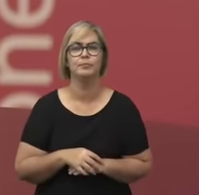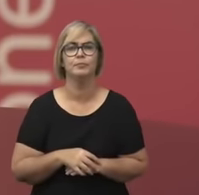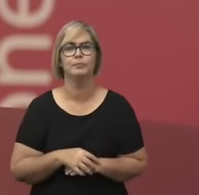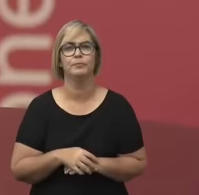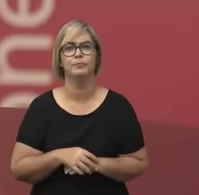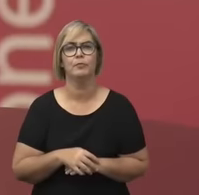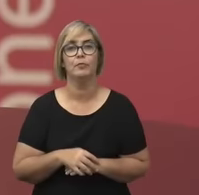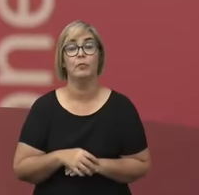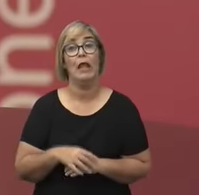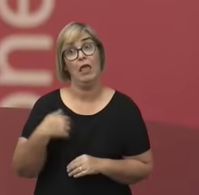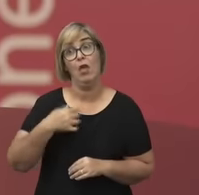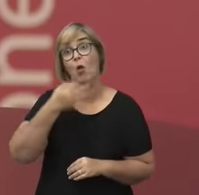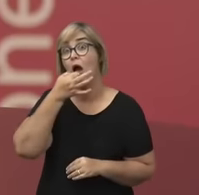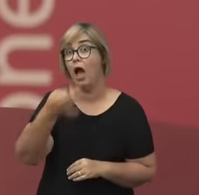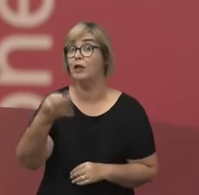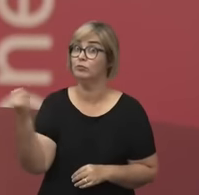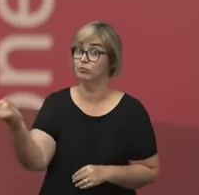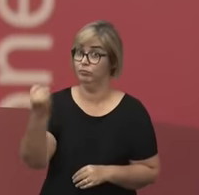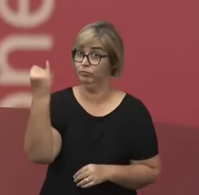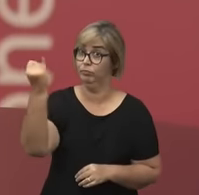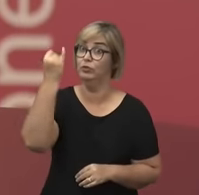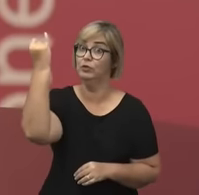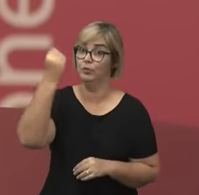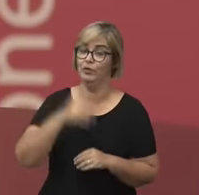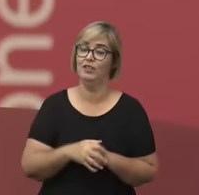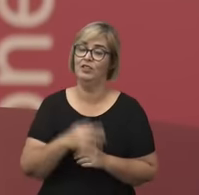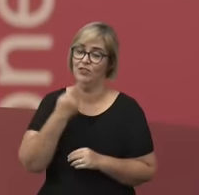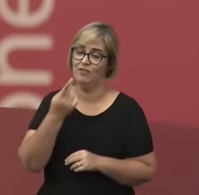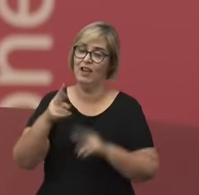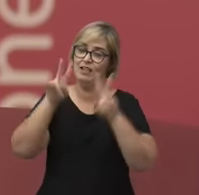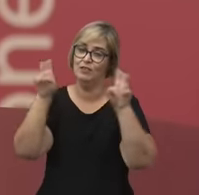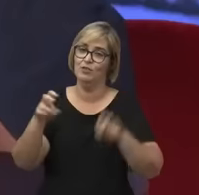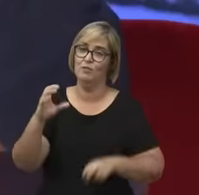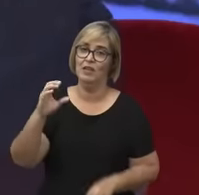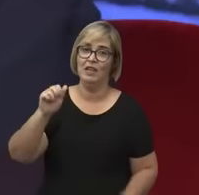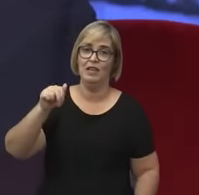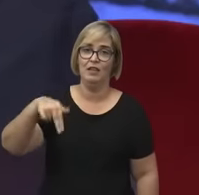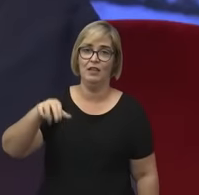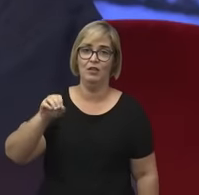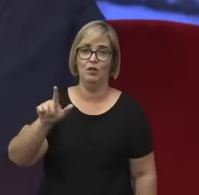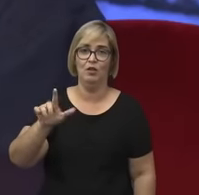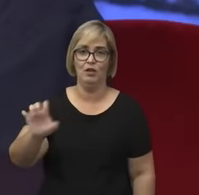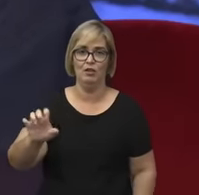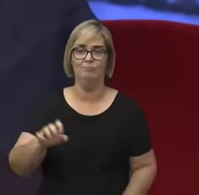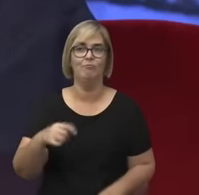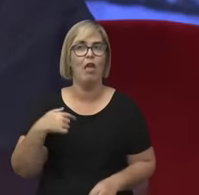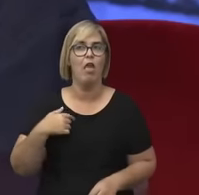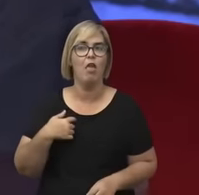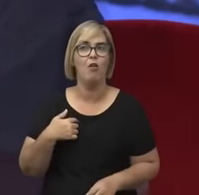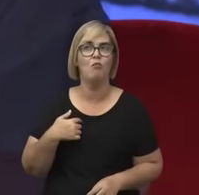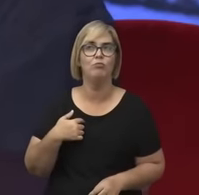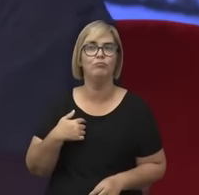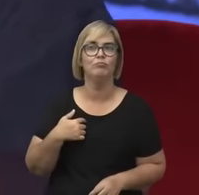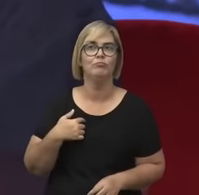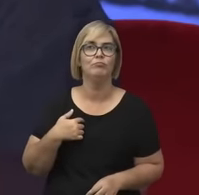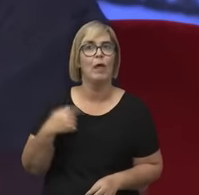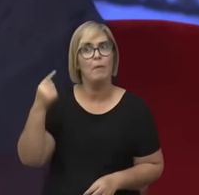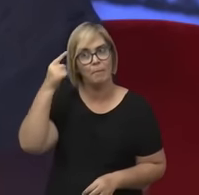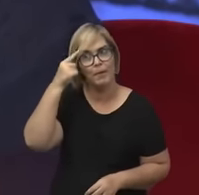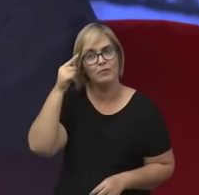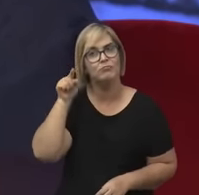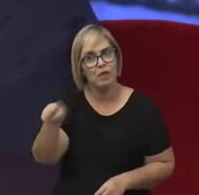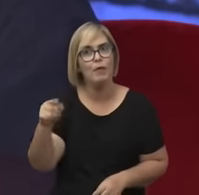eu acho muito importante a gente falar de cânone, eu não abro mão dessa palavra,